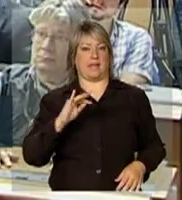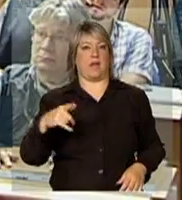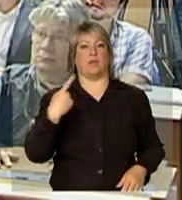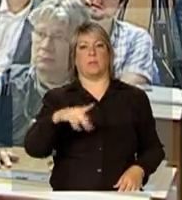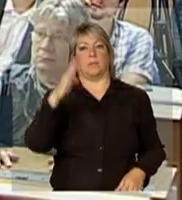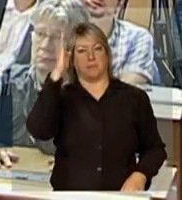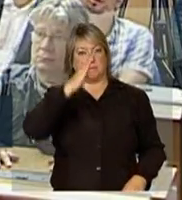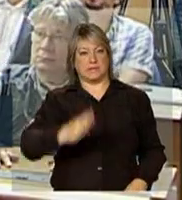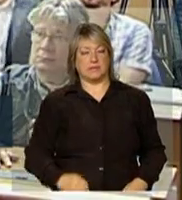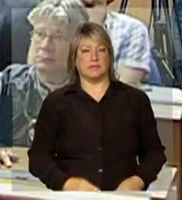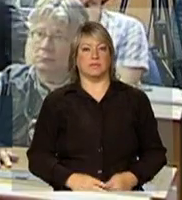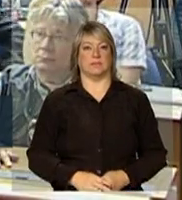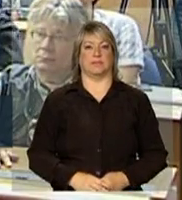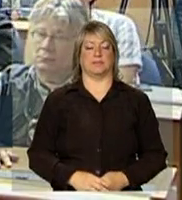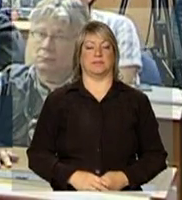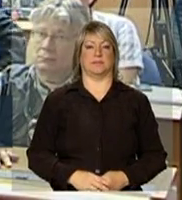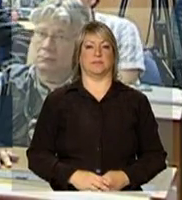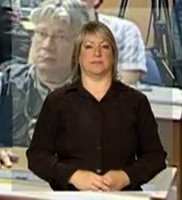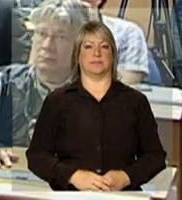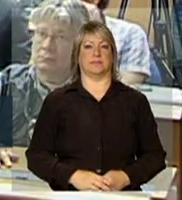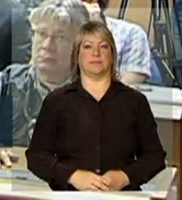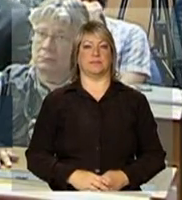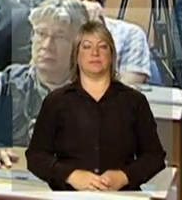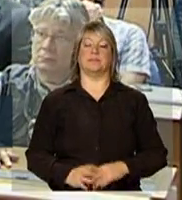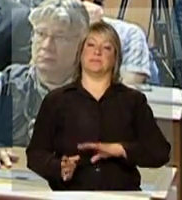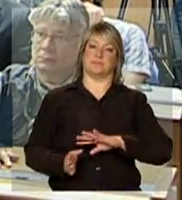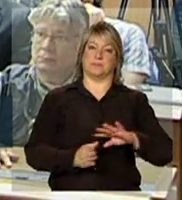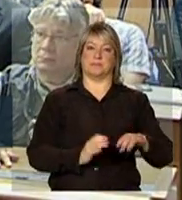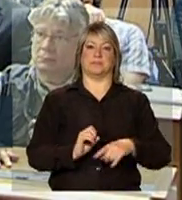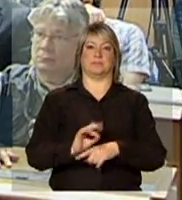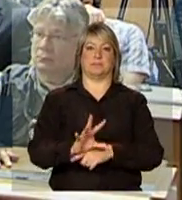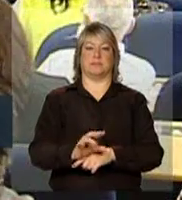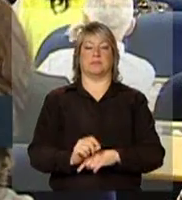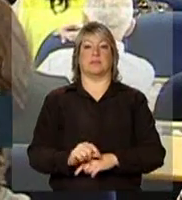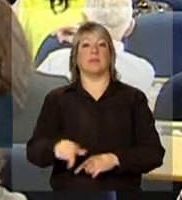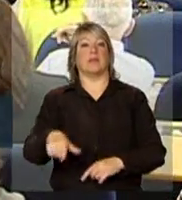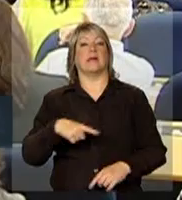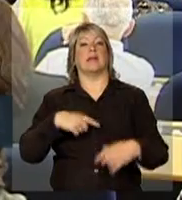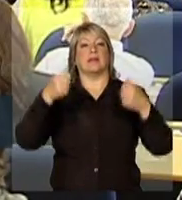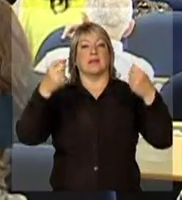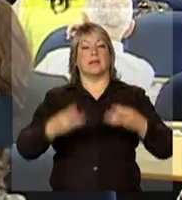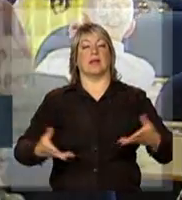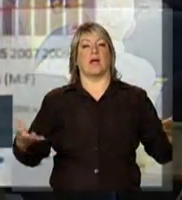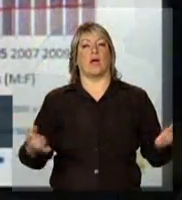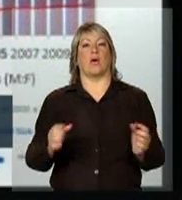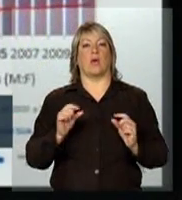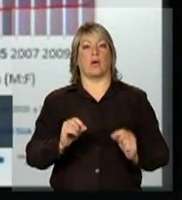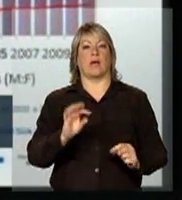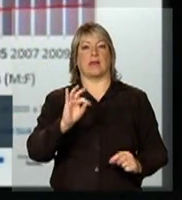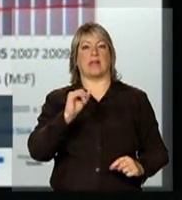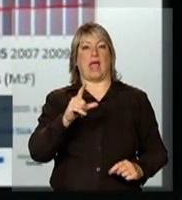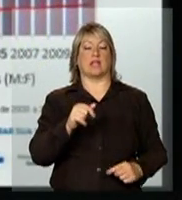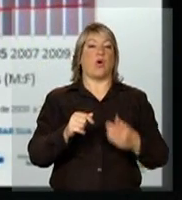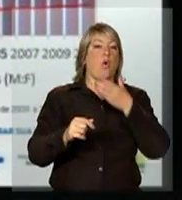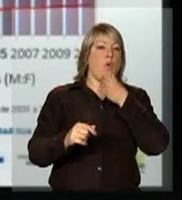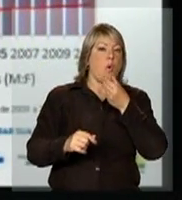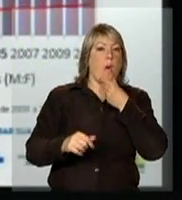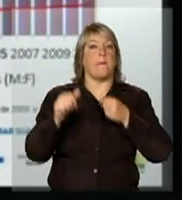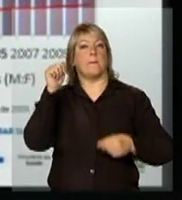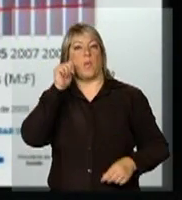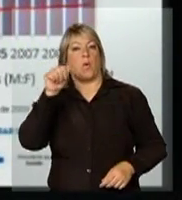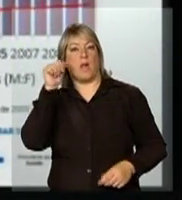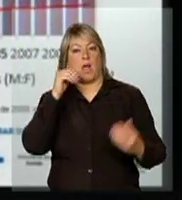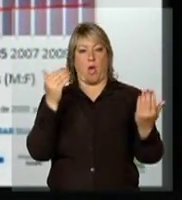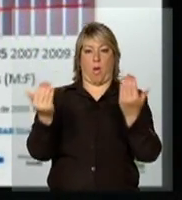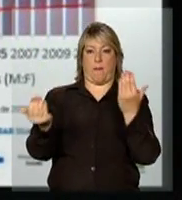passar. Pode passar. Aqui a gente tem a relação taxa de incidência homem-mulher, isso é importante a gente